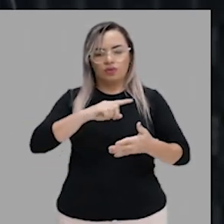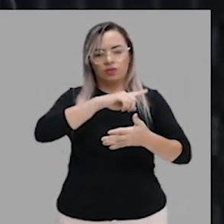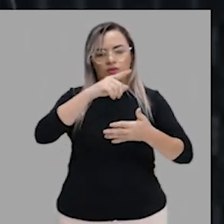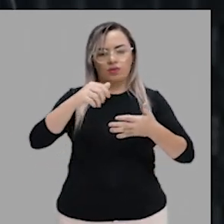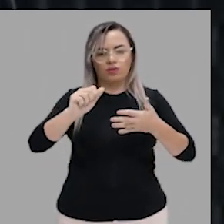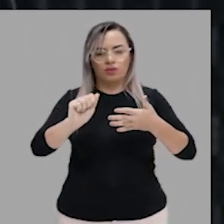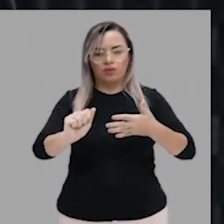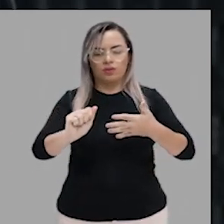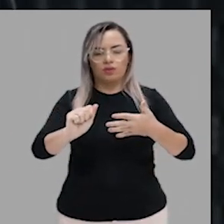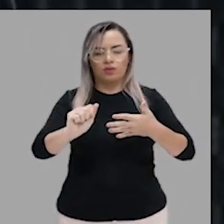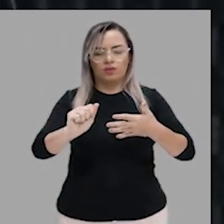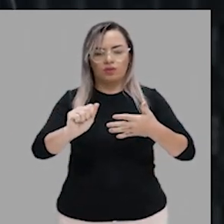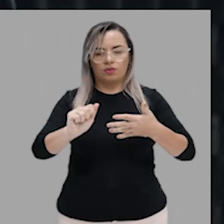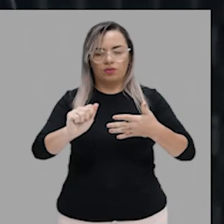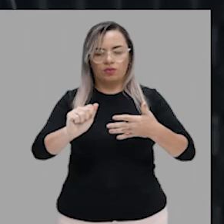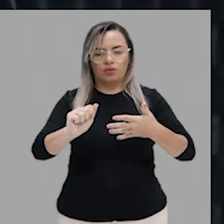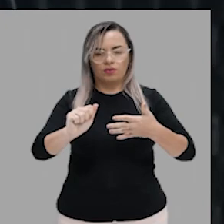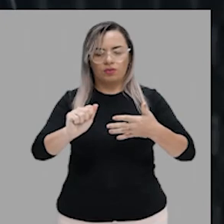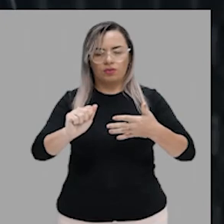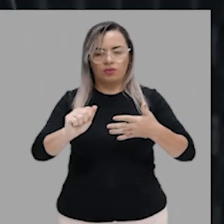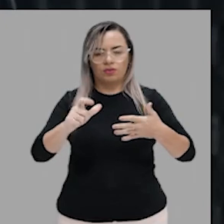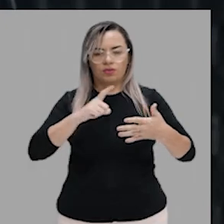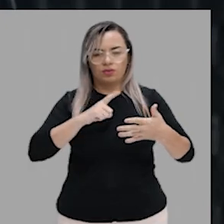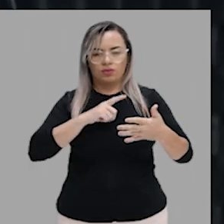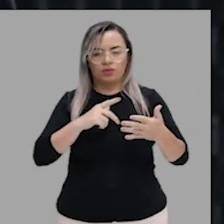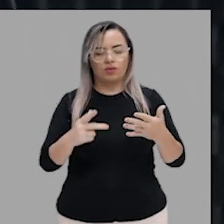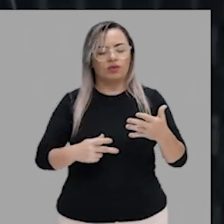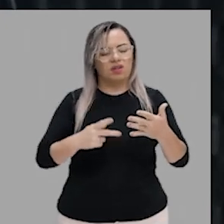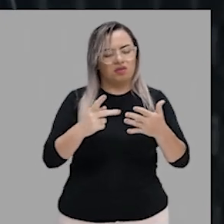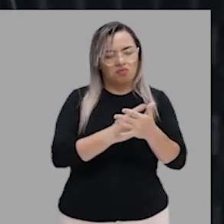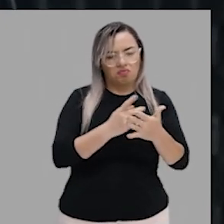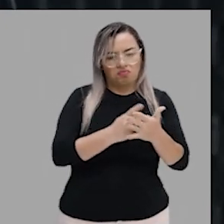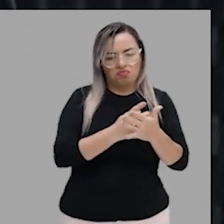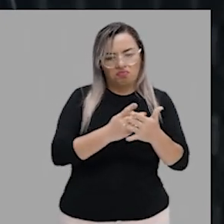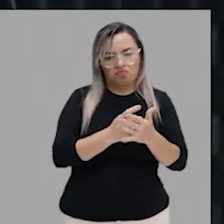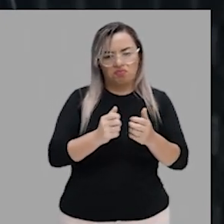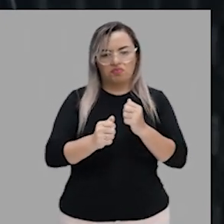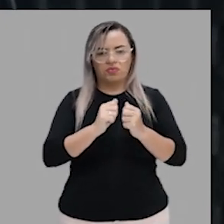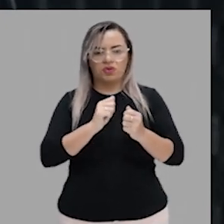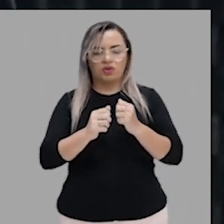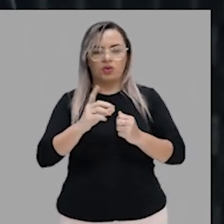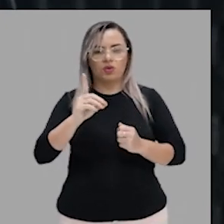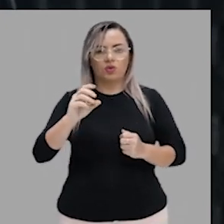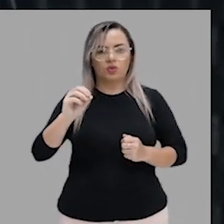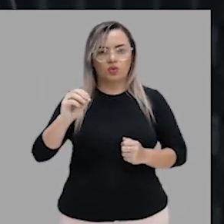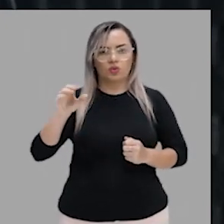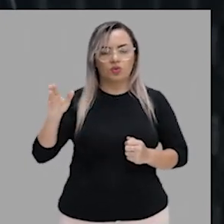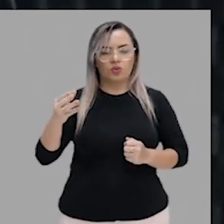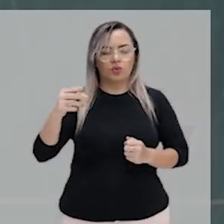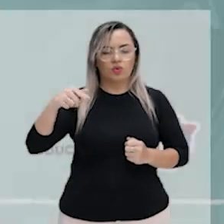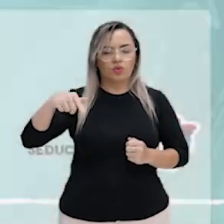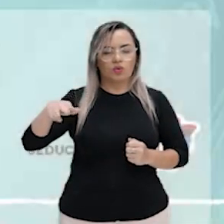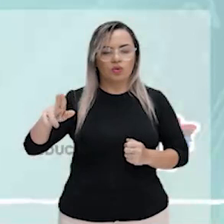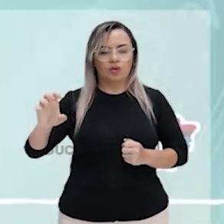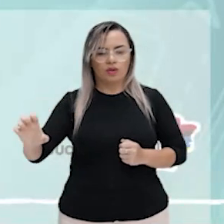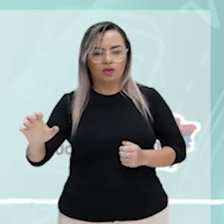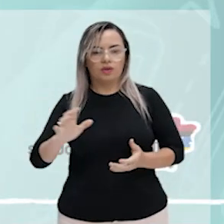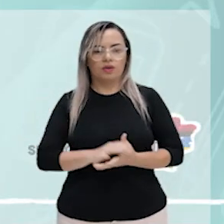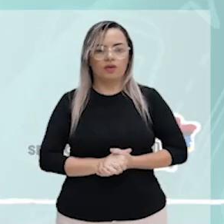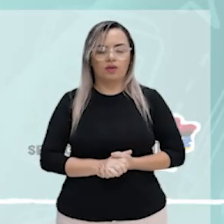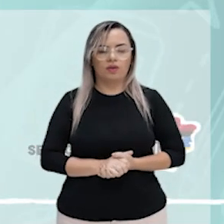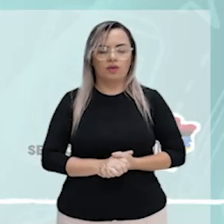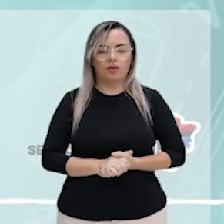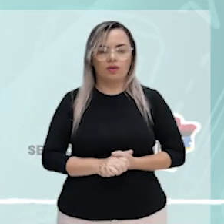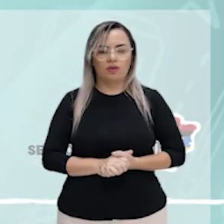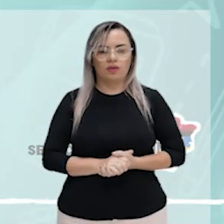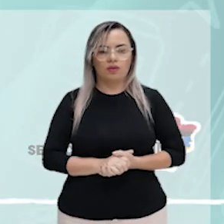que ficar sem produto. Tá bom? Então, aqui tem erro de regência, é esse do que. Mais uma questão. Dá tempo